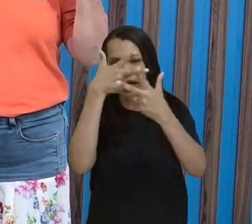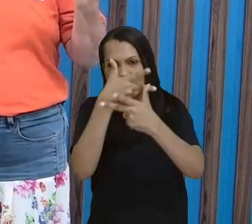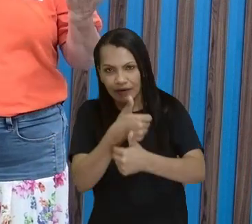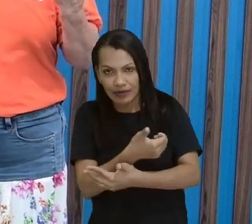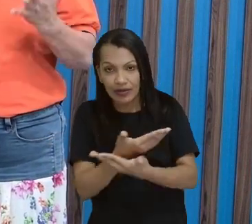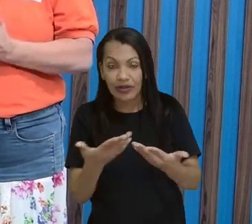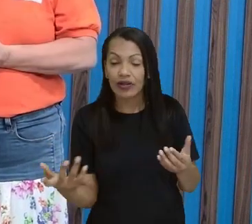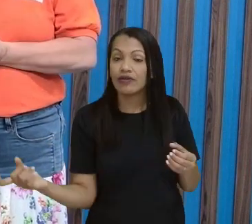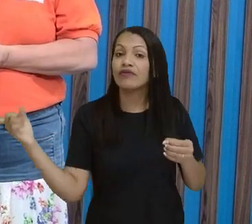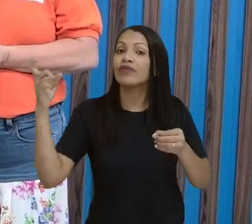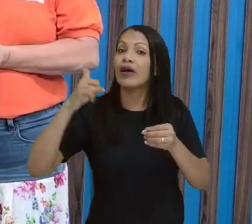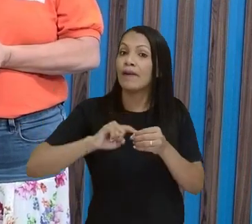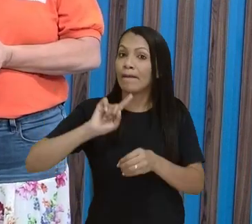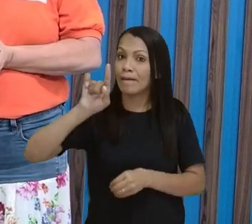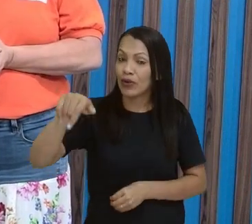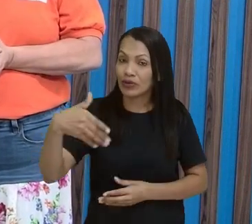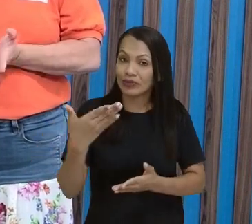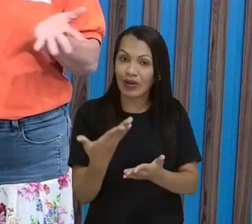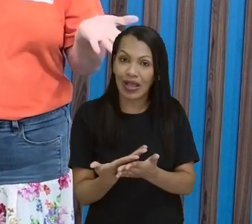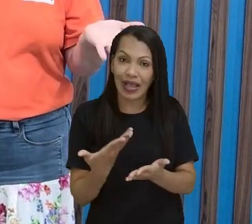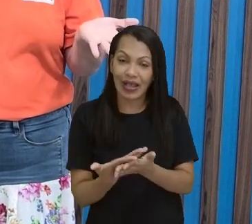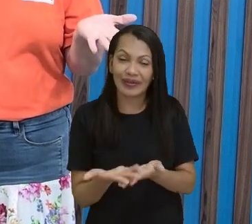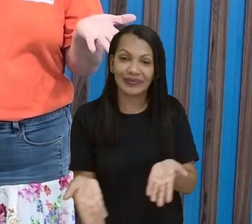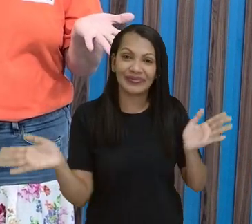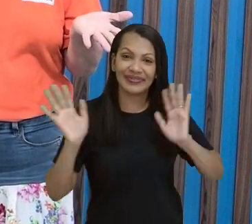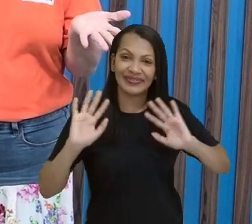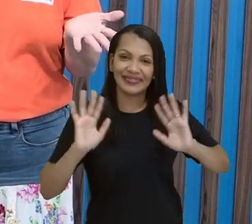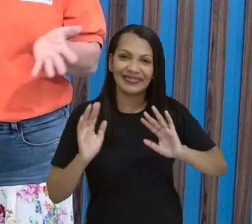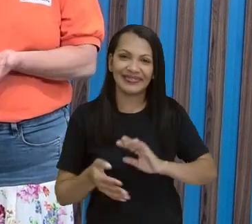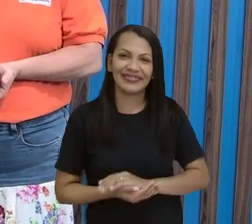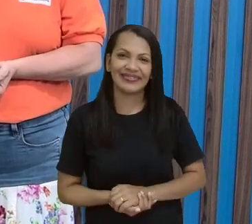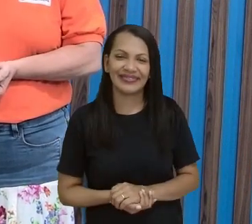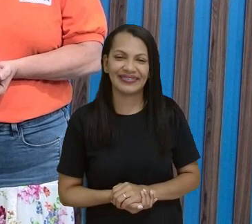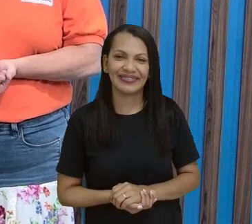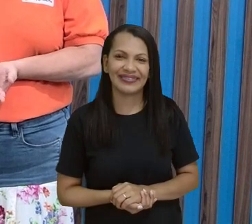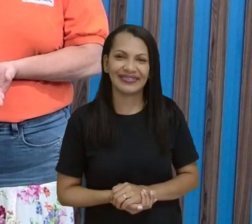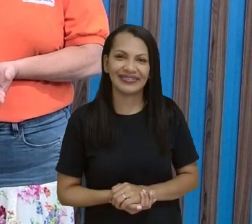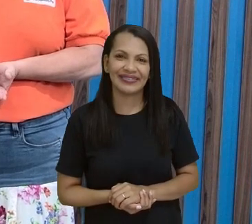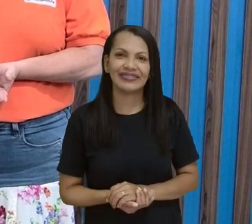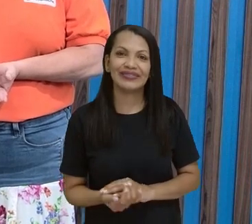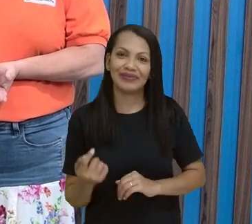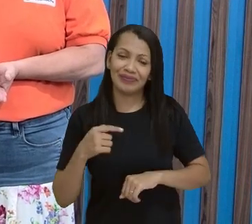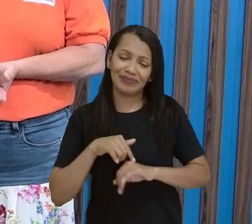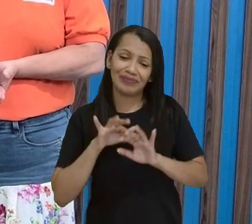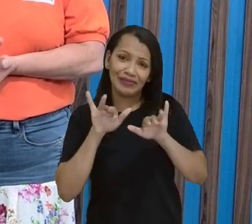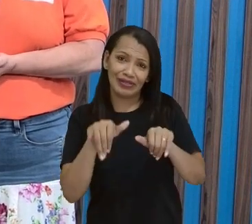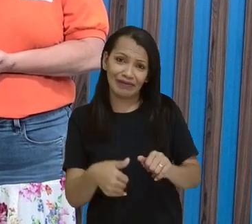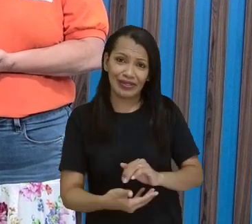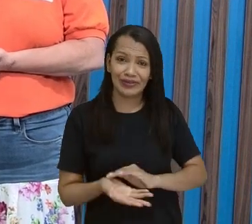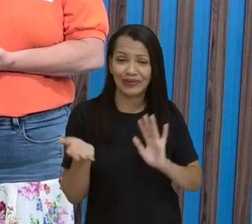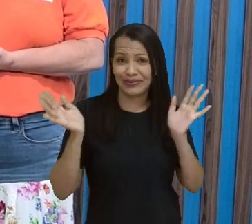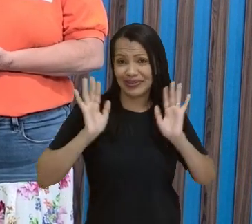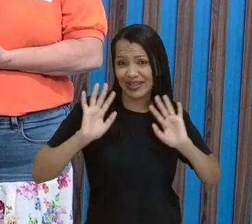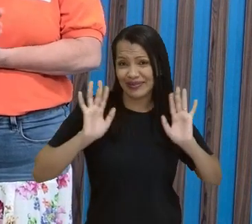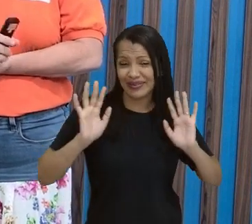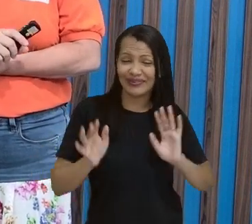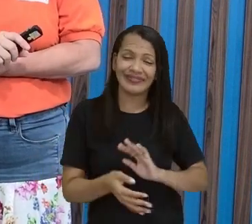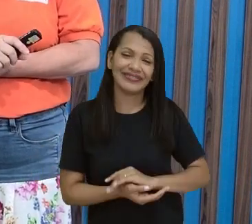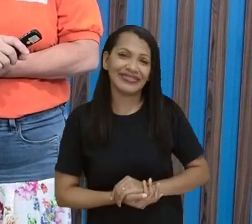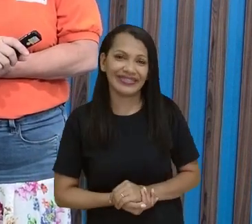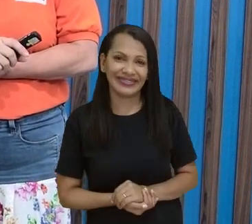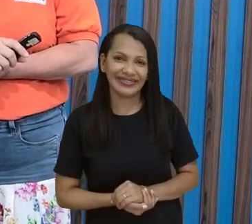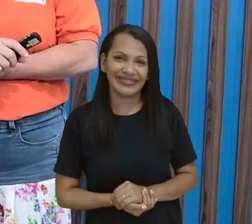volta na próxima aula, gente. Nosso tempinho acabou. Até a próxima.